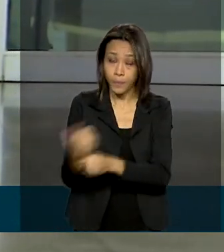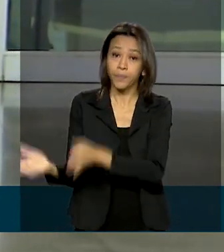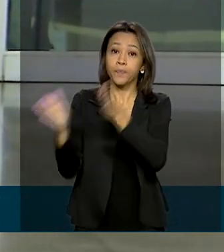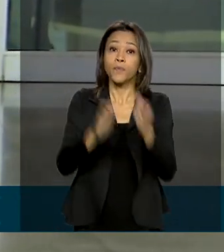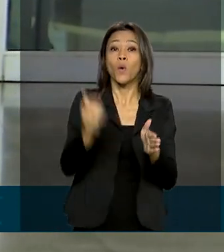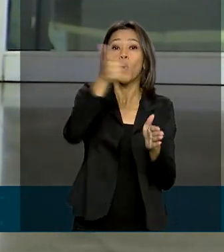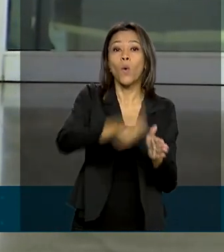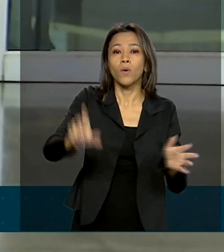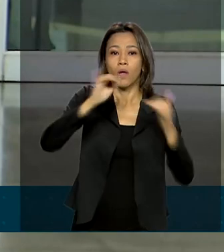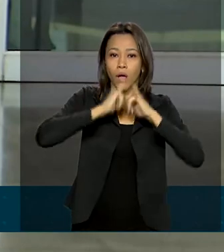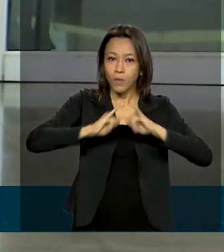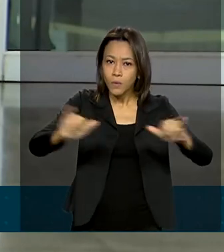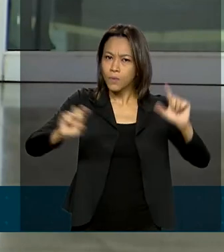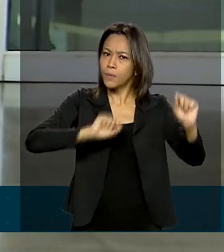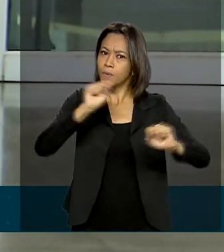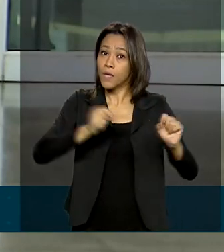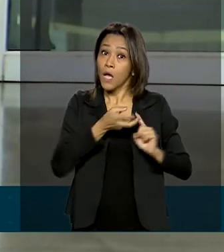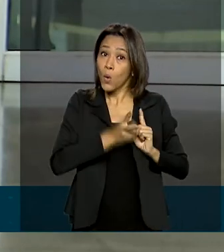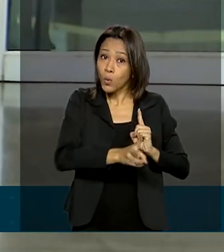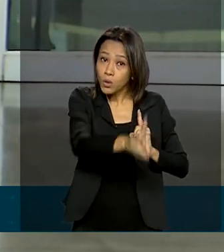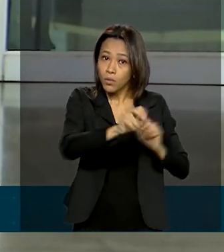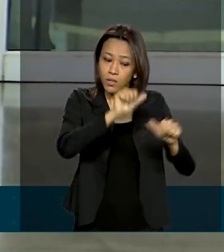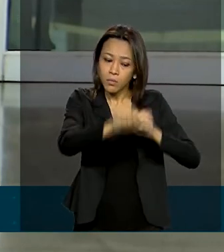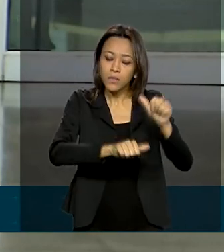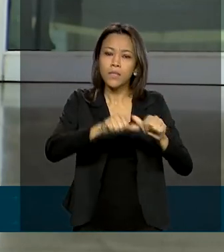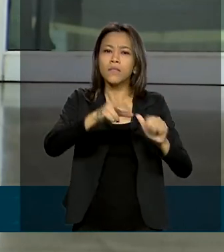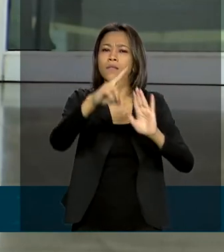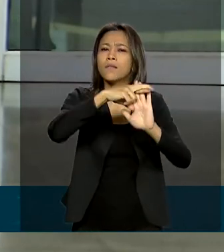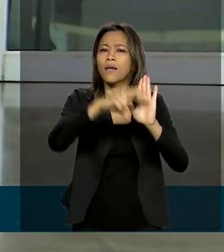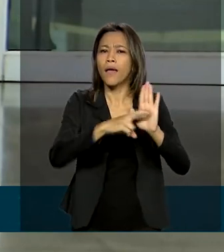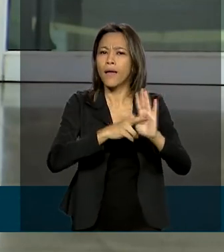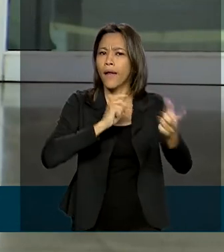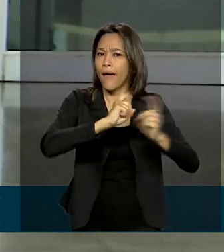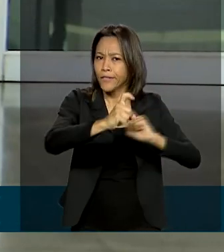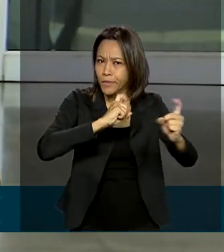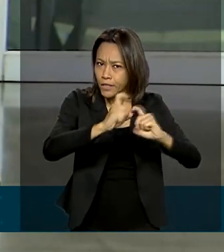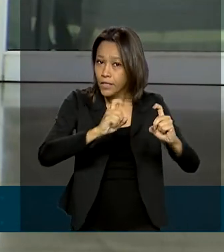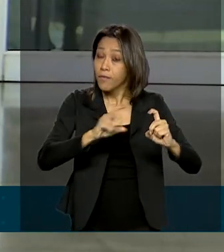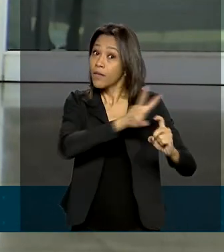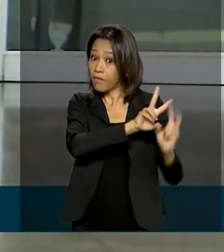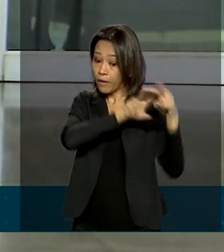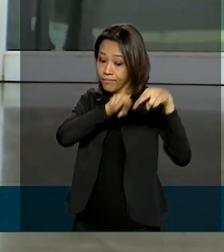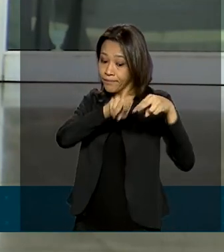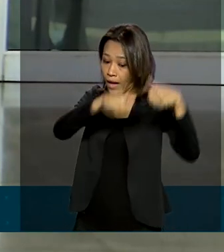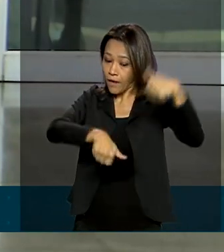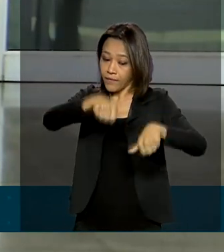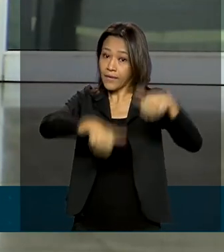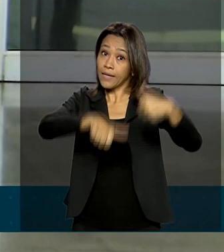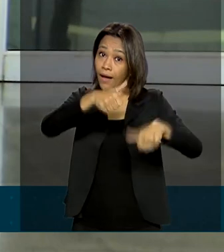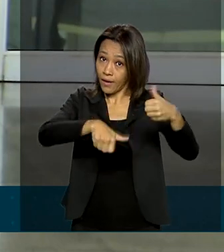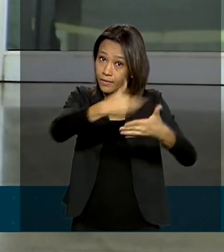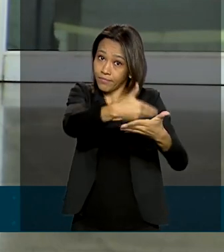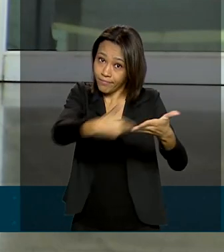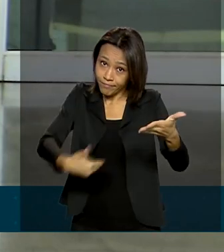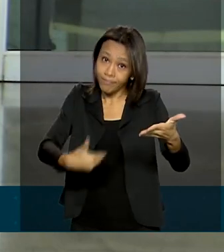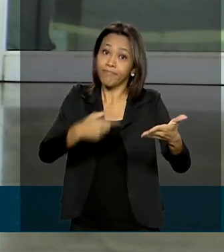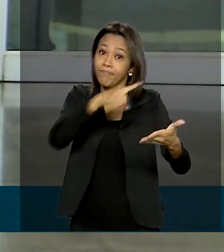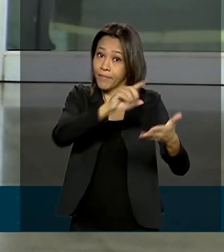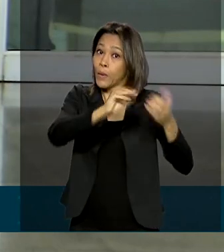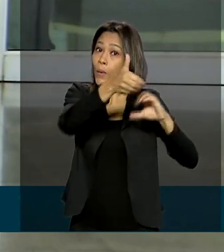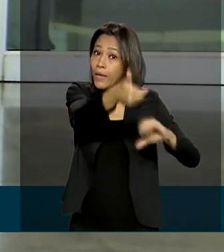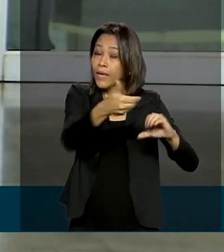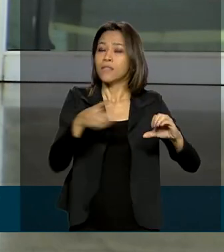também foi a continuidade da reforma administrativa, que vai ser apreciada pelo Congresso e deve estar fôlego à economia,